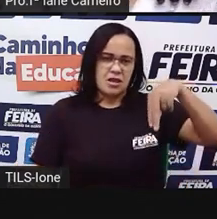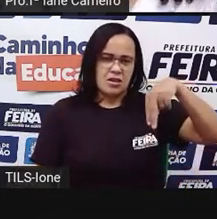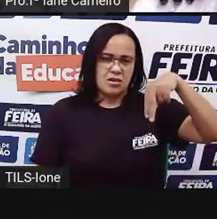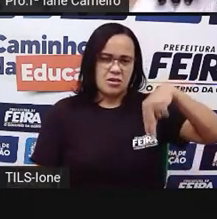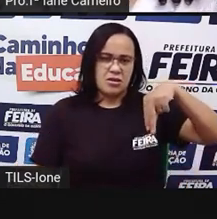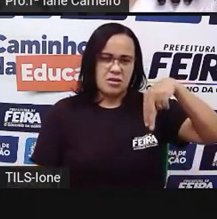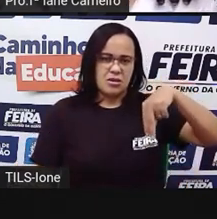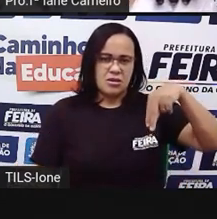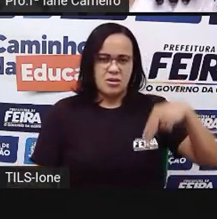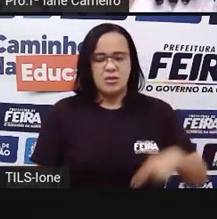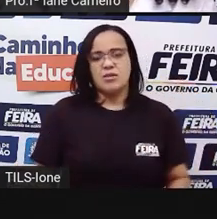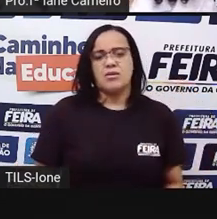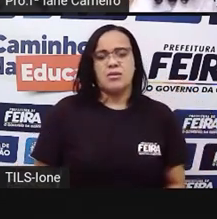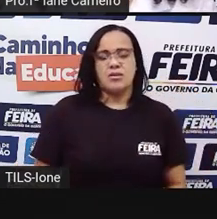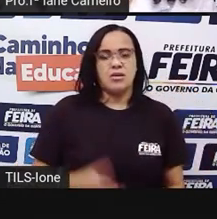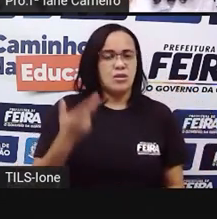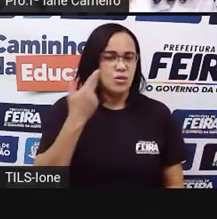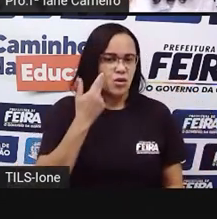Normal.